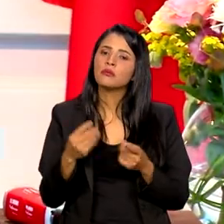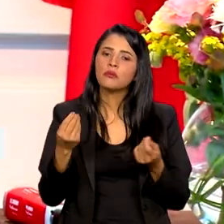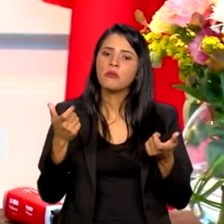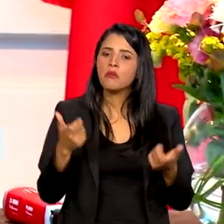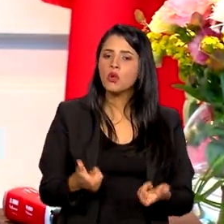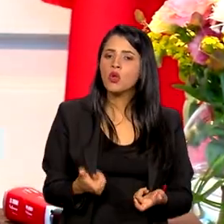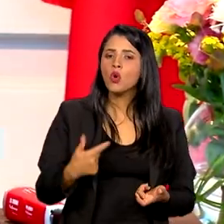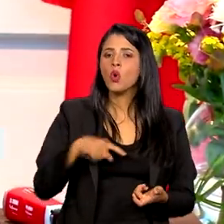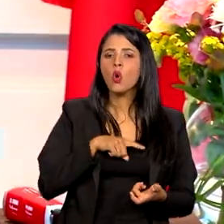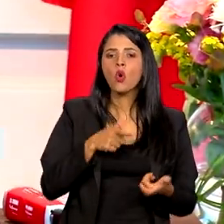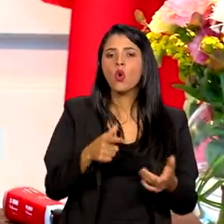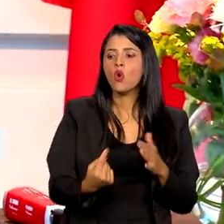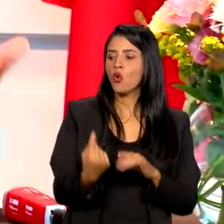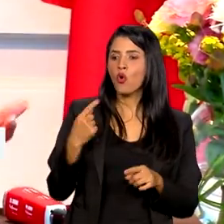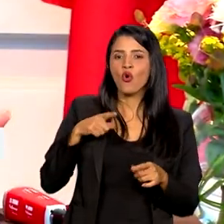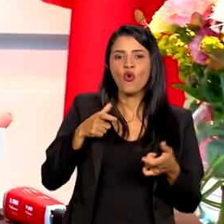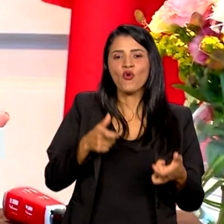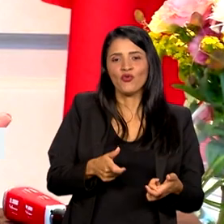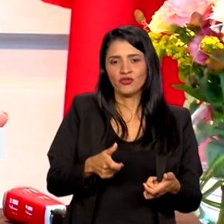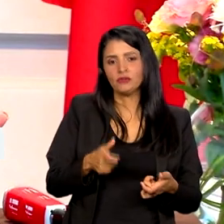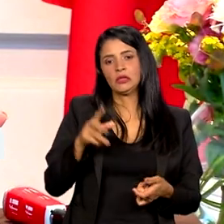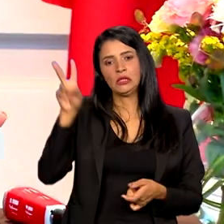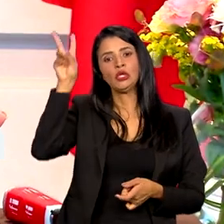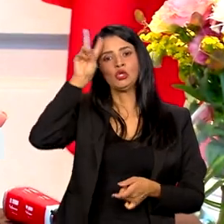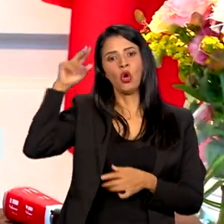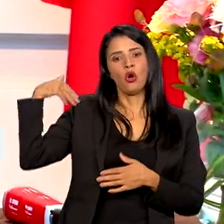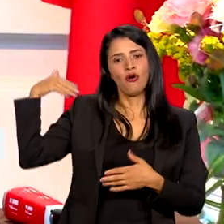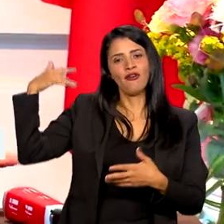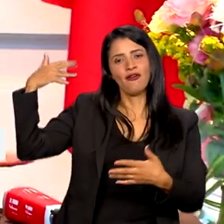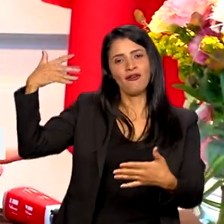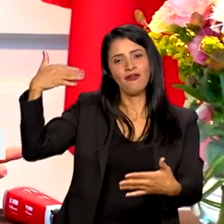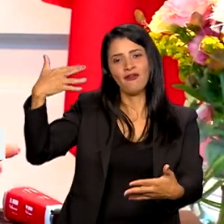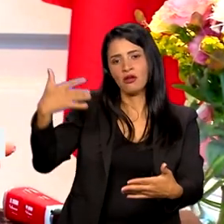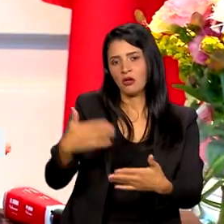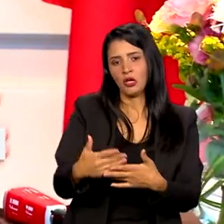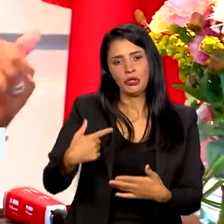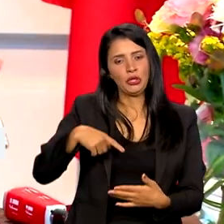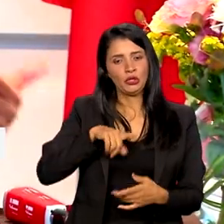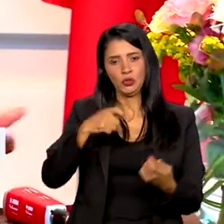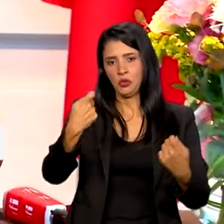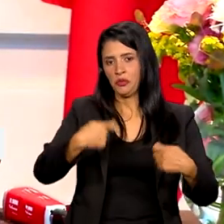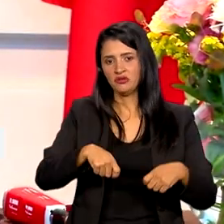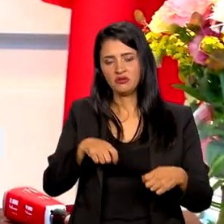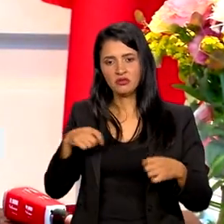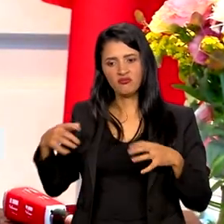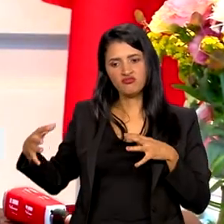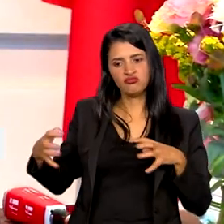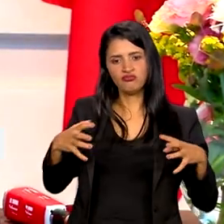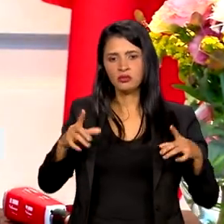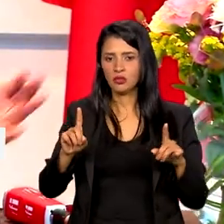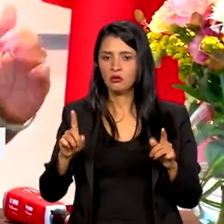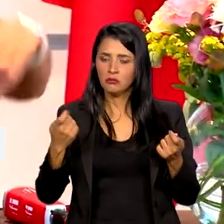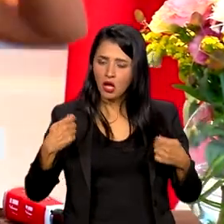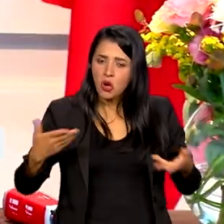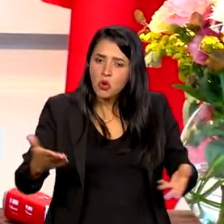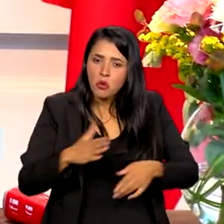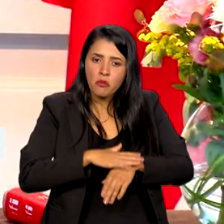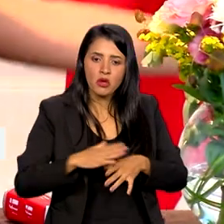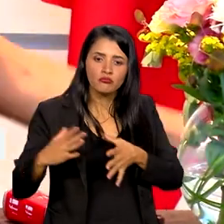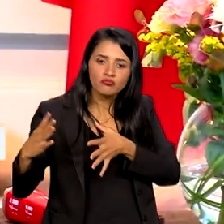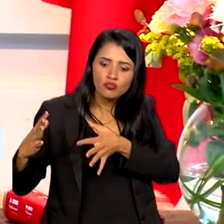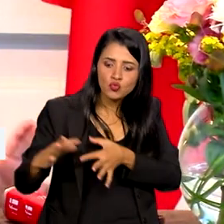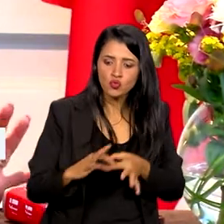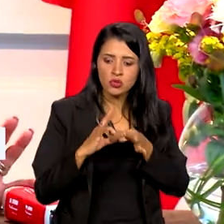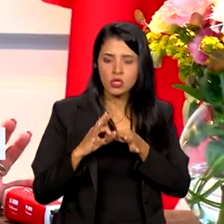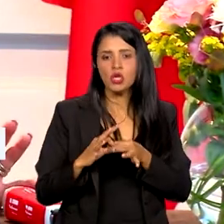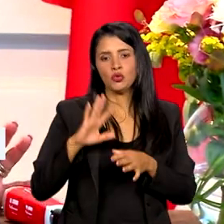onde nós estamos vindo. Porque, historicamente falando, a gente não tem que estar brigando, né? A gente precisa estar unido agora nesse momento que perpassa